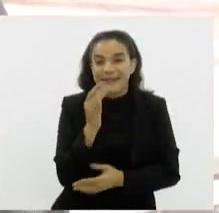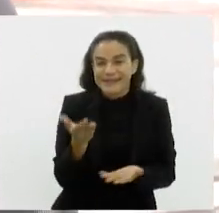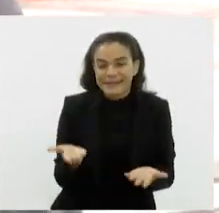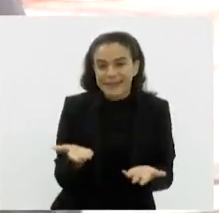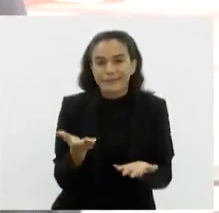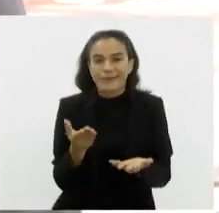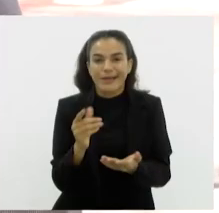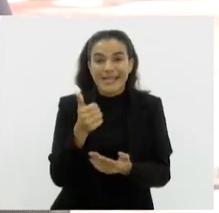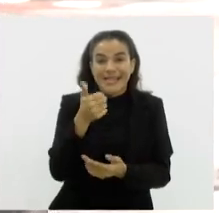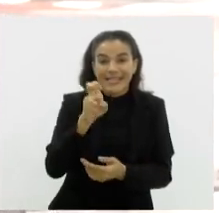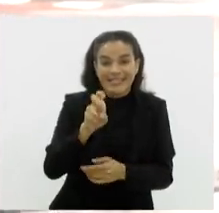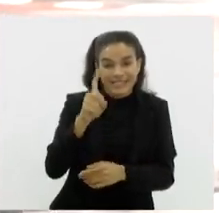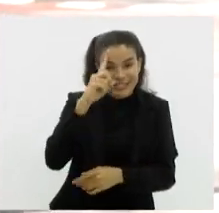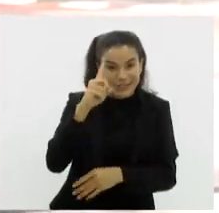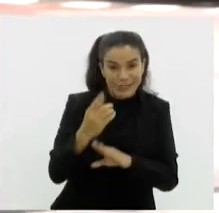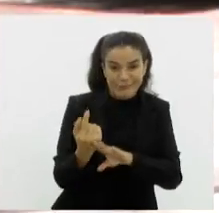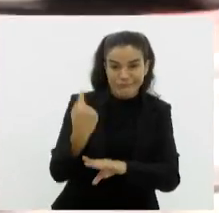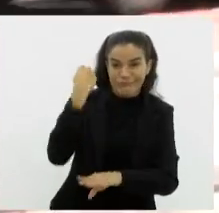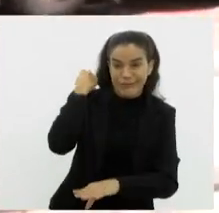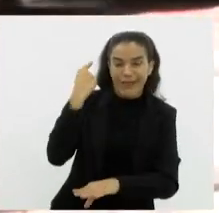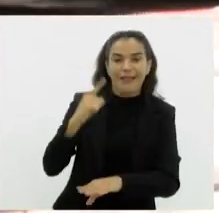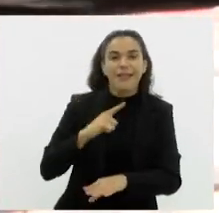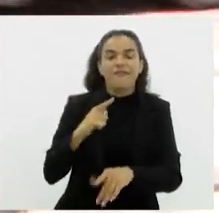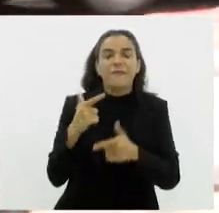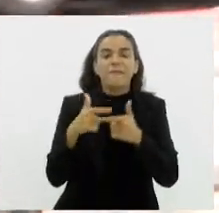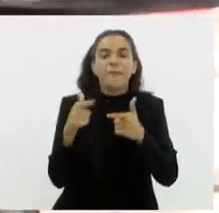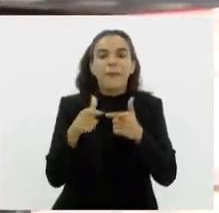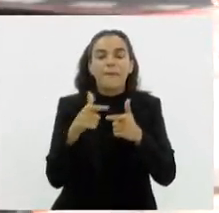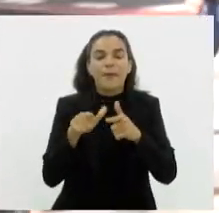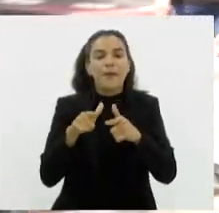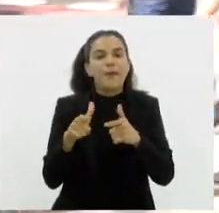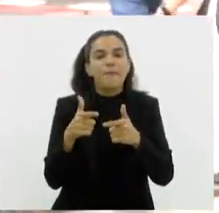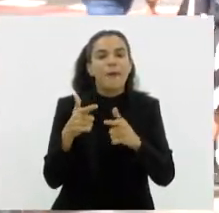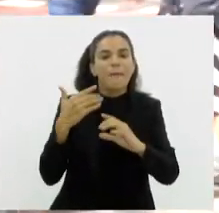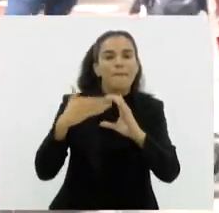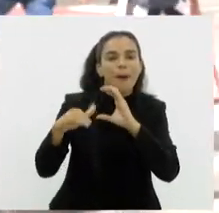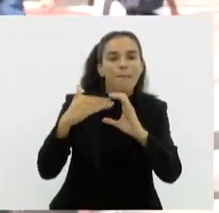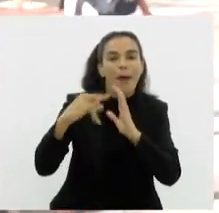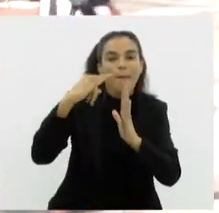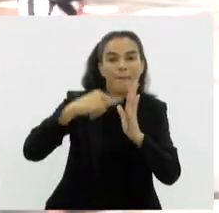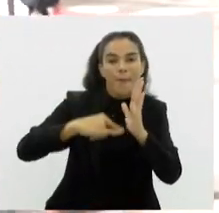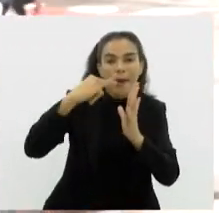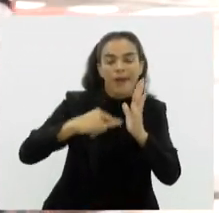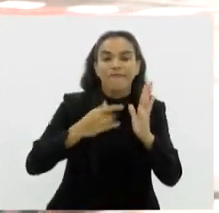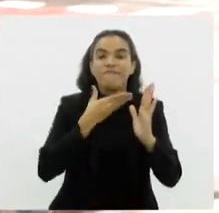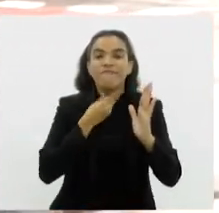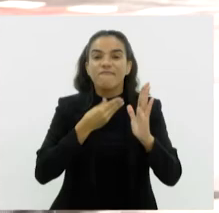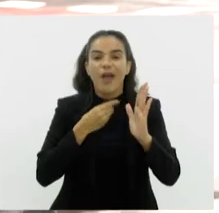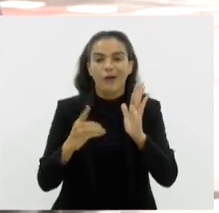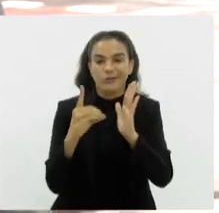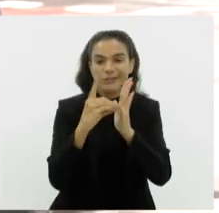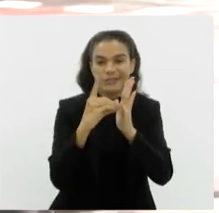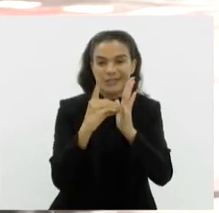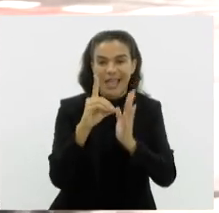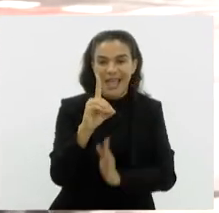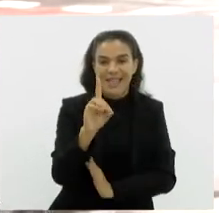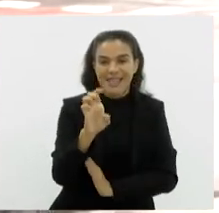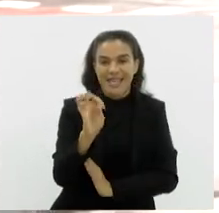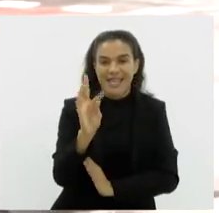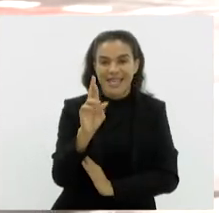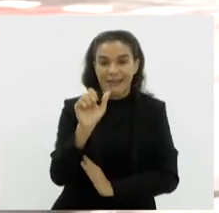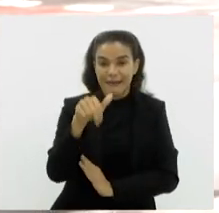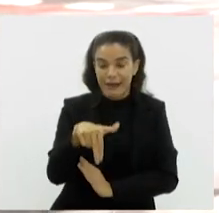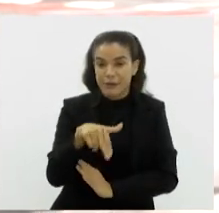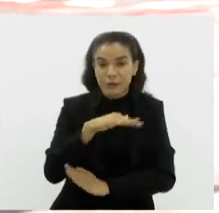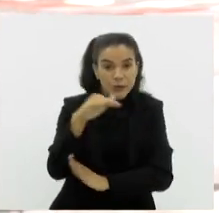há 15 dias atrás, a gente teve problema com a emissão de boletos falsos do Detran. Ali, todos os serviços do